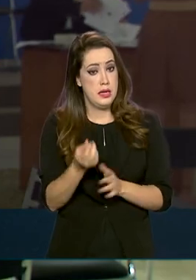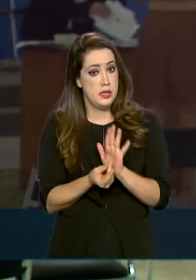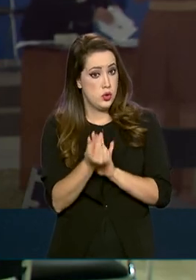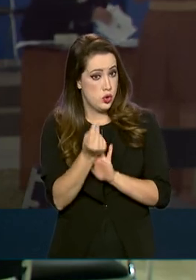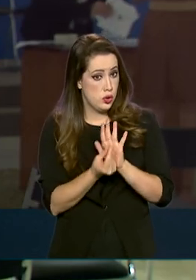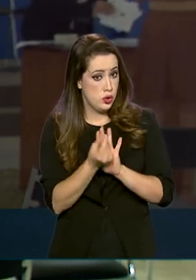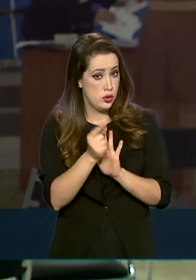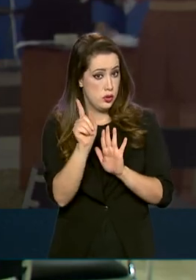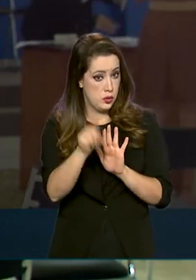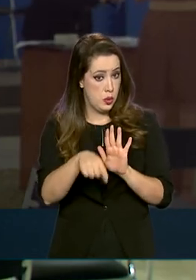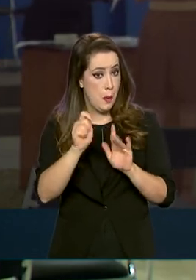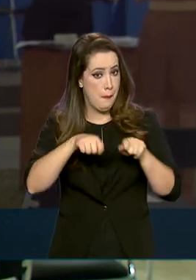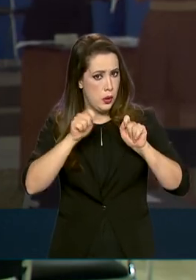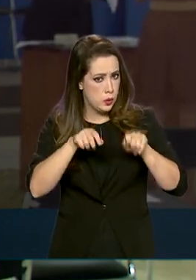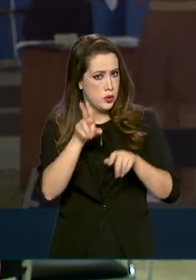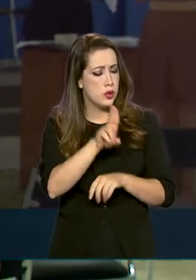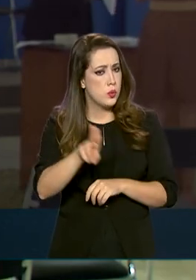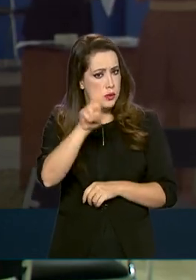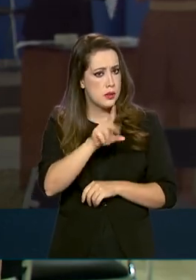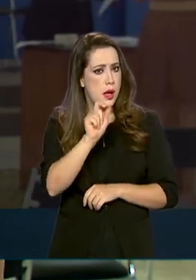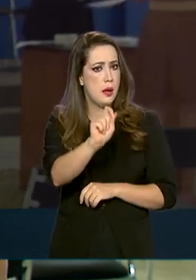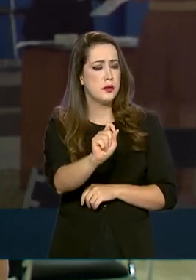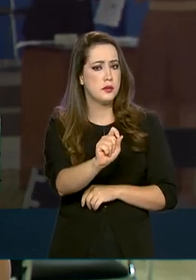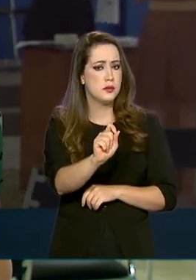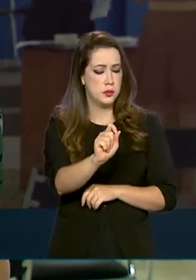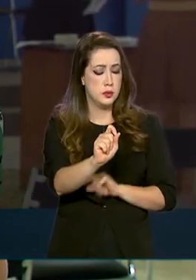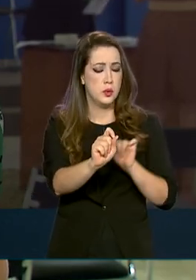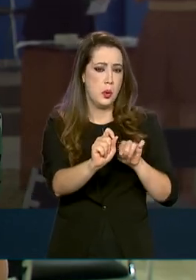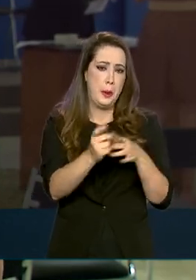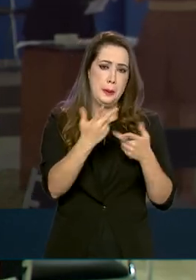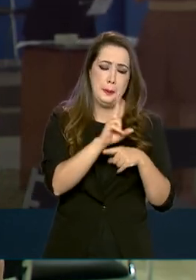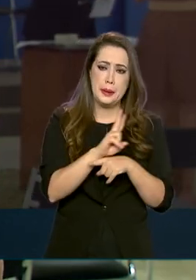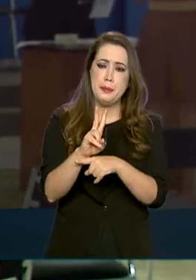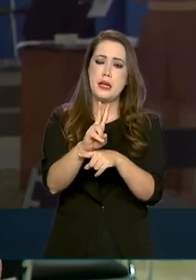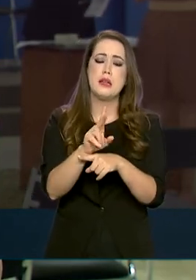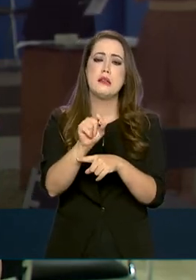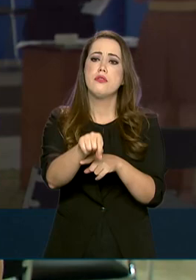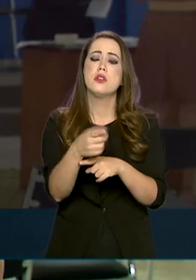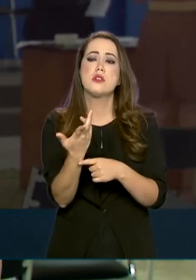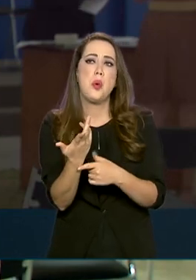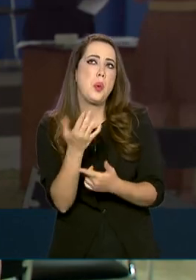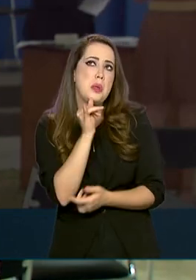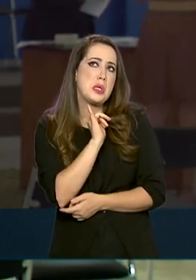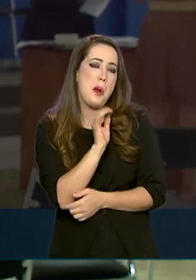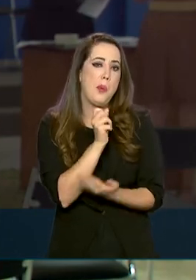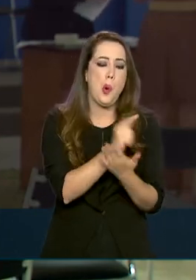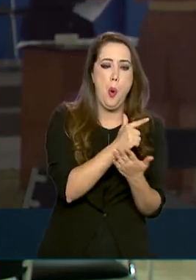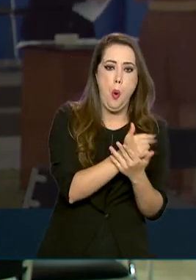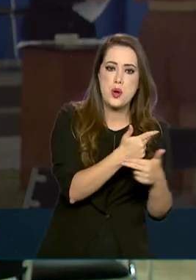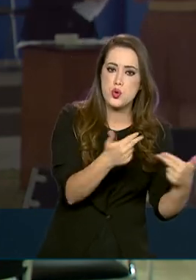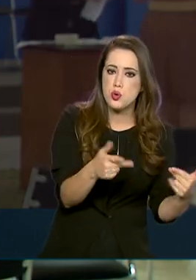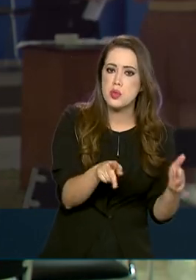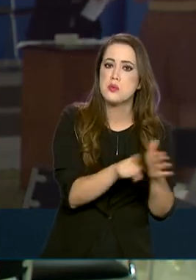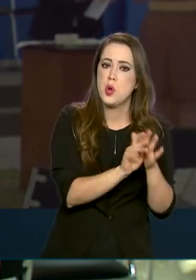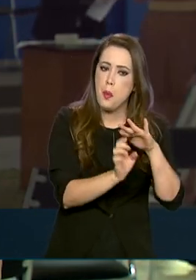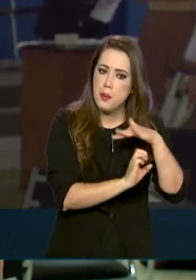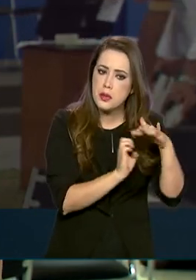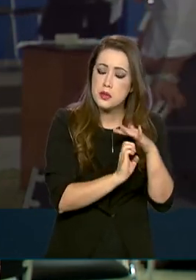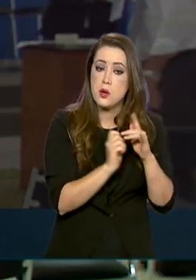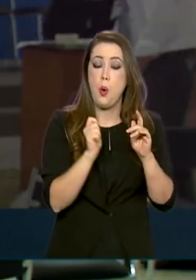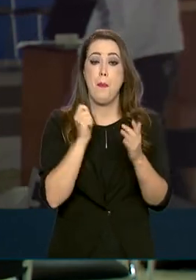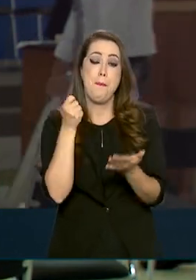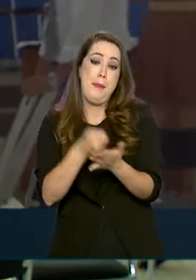PRONAMP, ele pode ser usado para investimentos pelas empresas, como por exemplo, a compra de equipamentos ou reformas ou para pagar